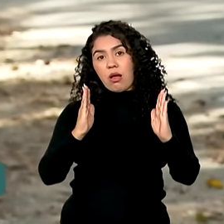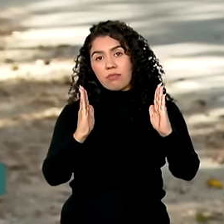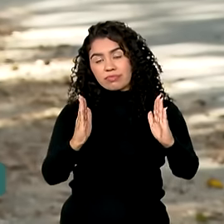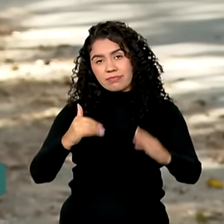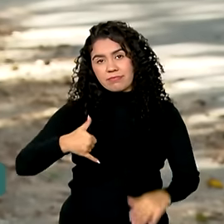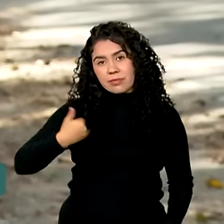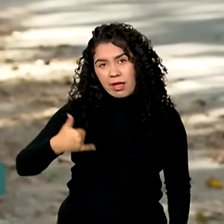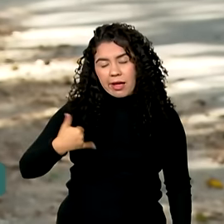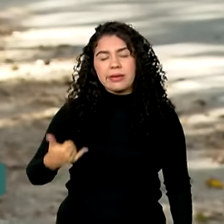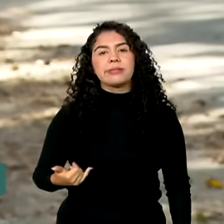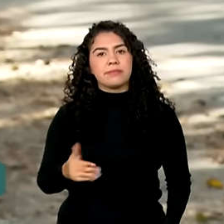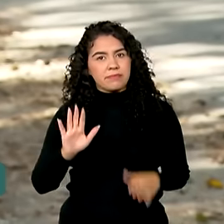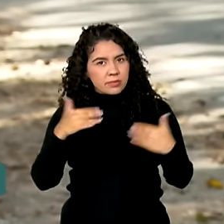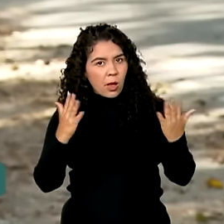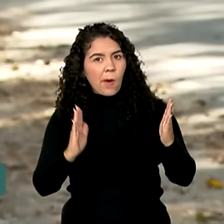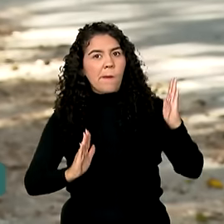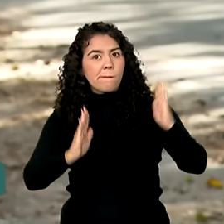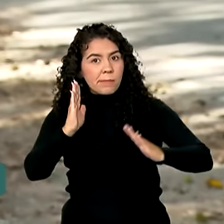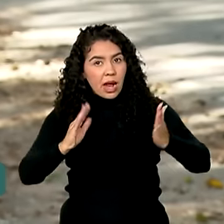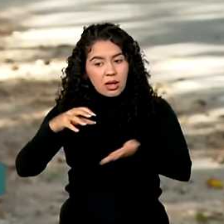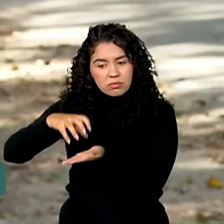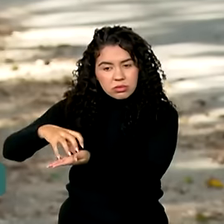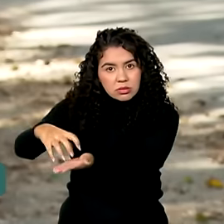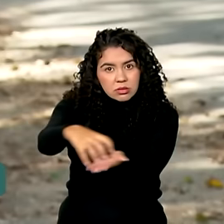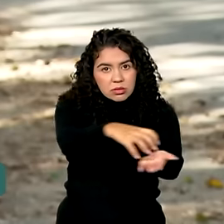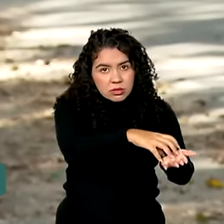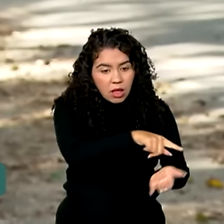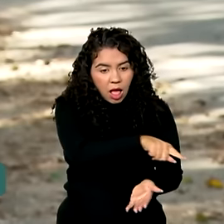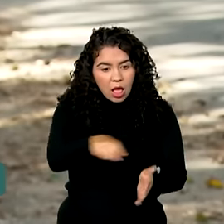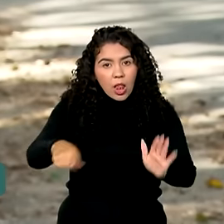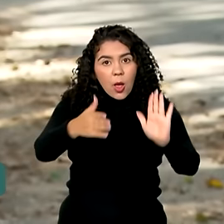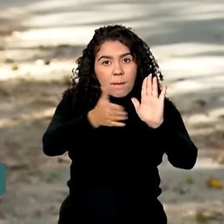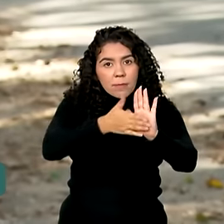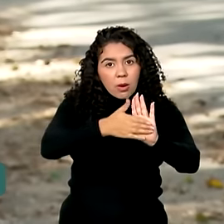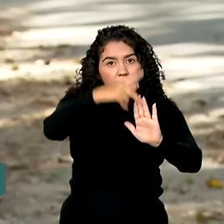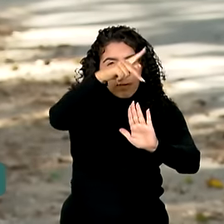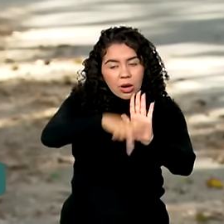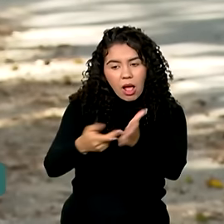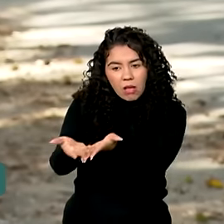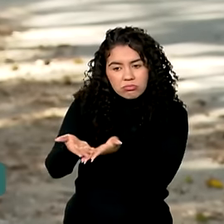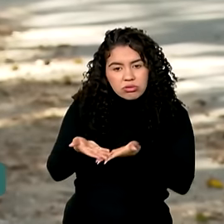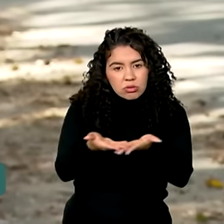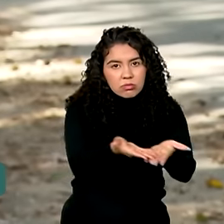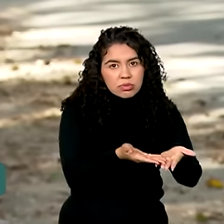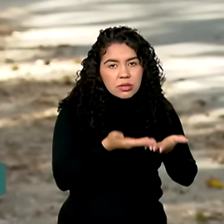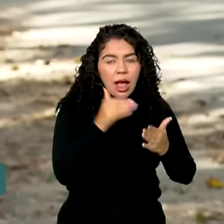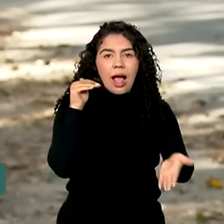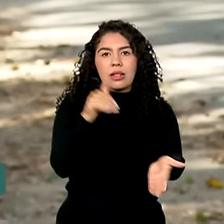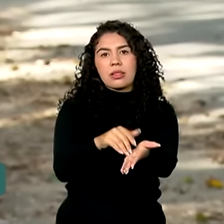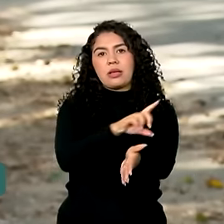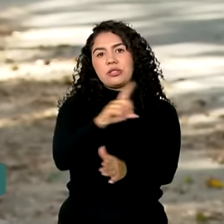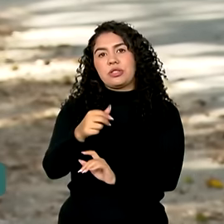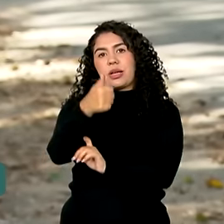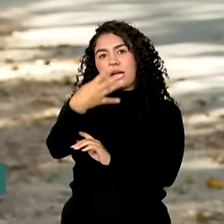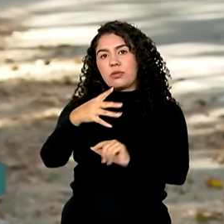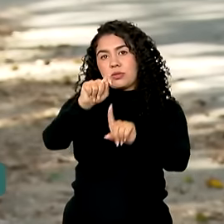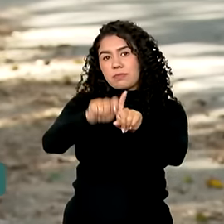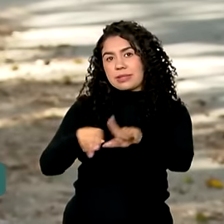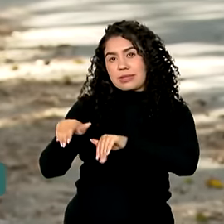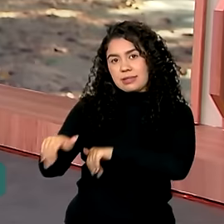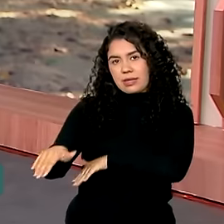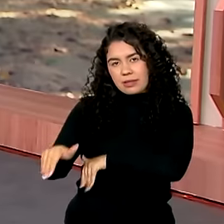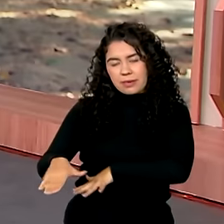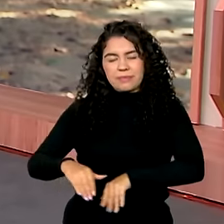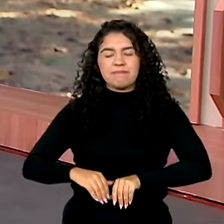idade. O prazo para as entidades enviarem as propostas vai até o dia 14 de setembro, Vanessa.